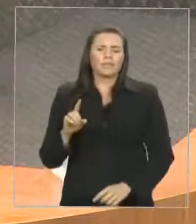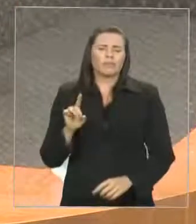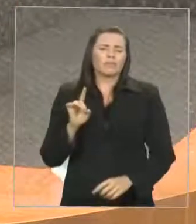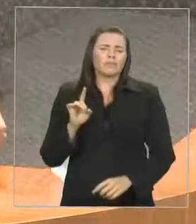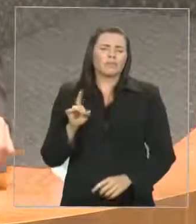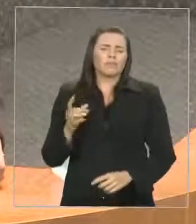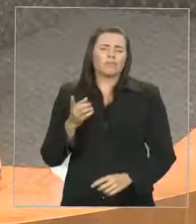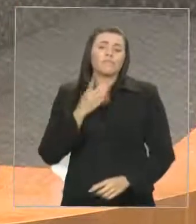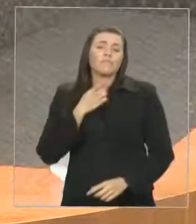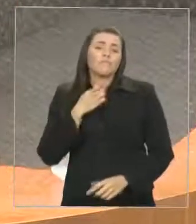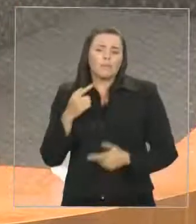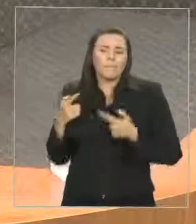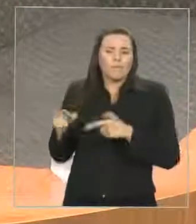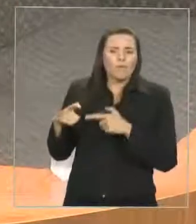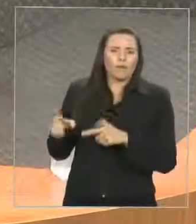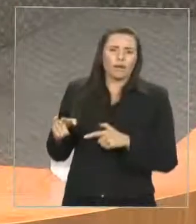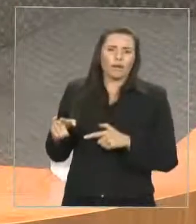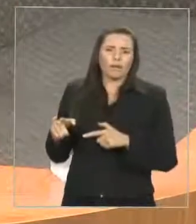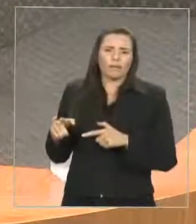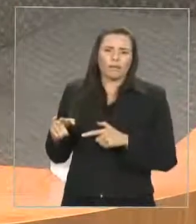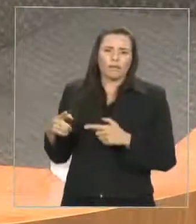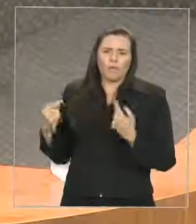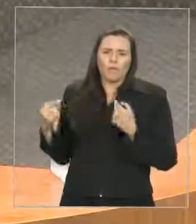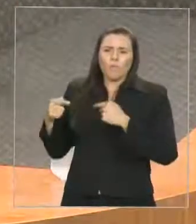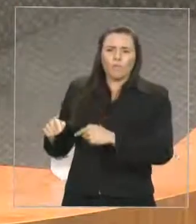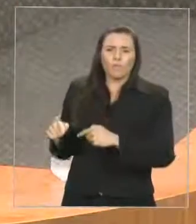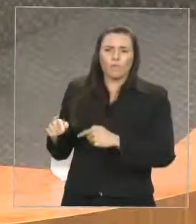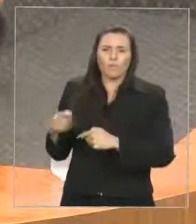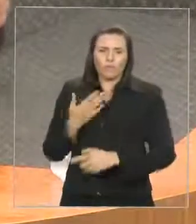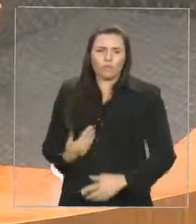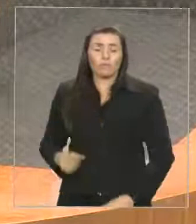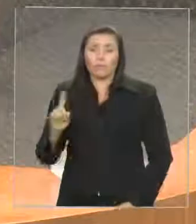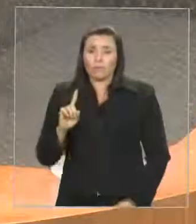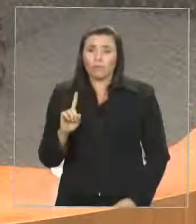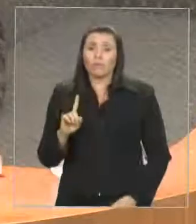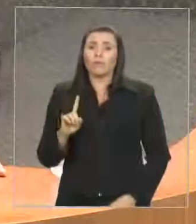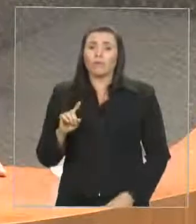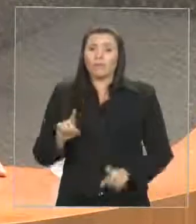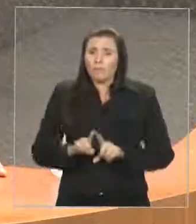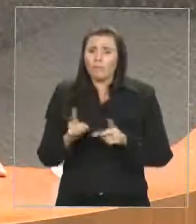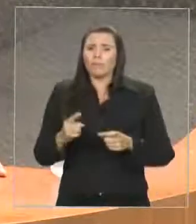requerimentos nesta casa. Os dois requerimentos dizem respeito a